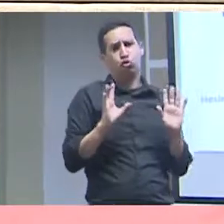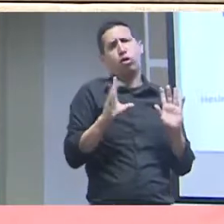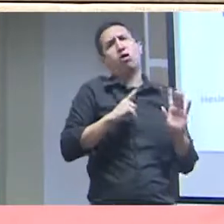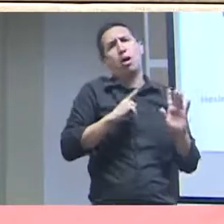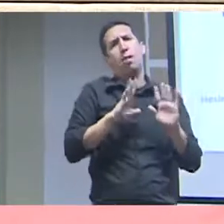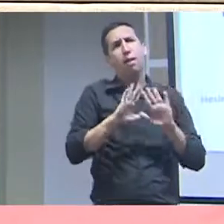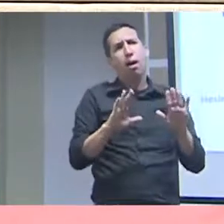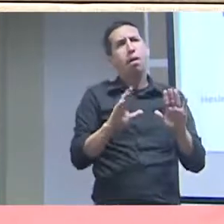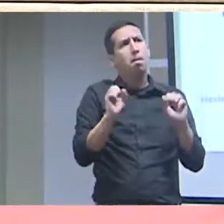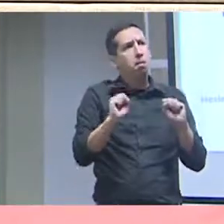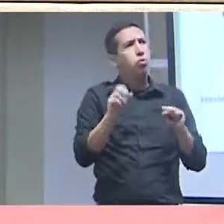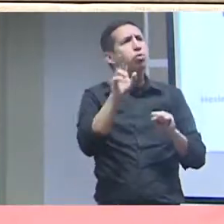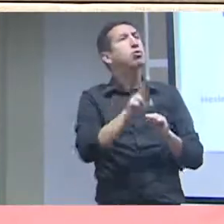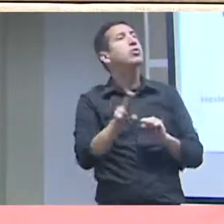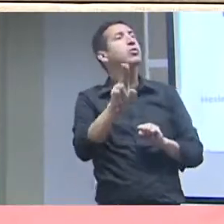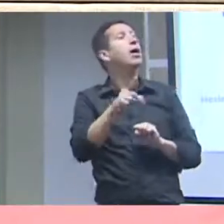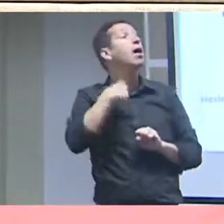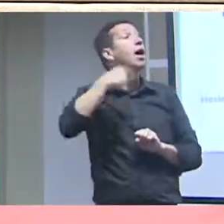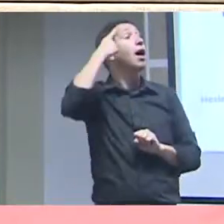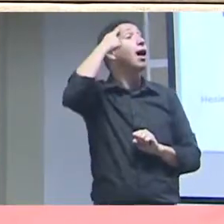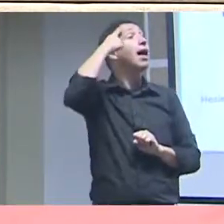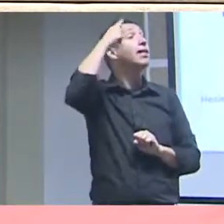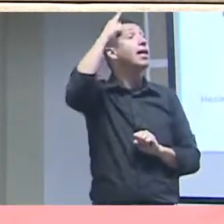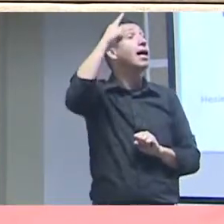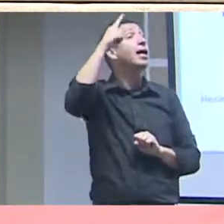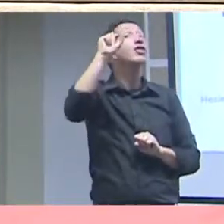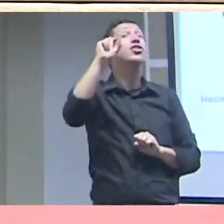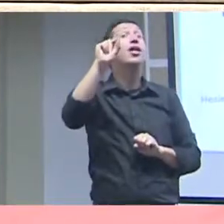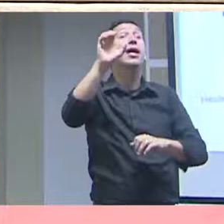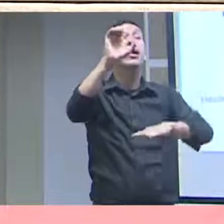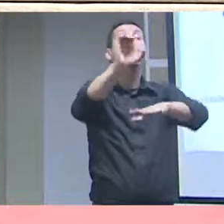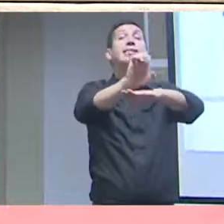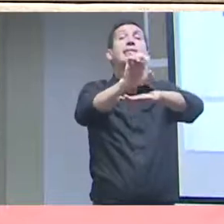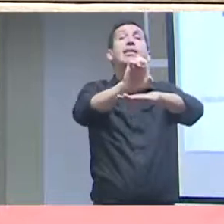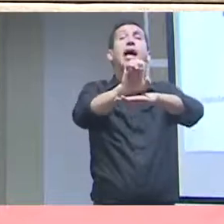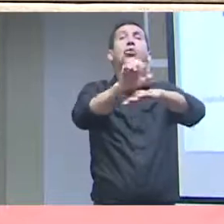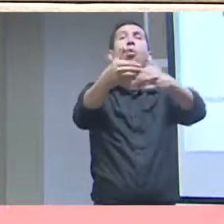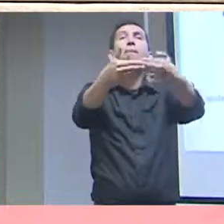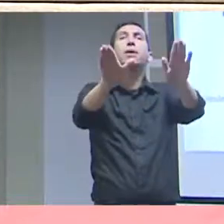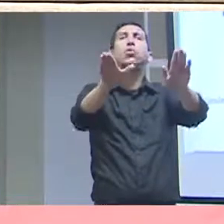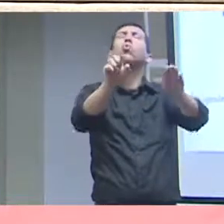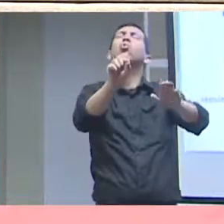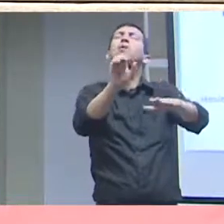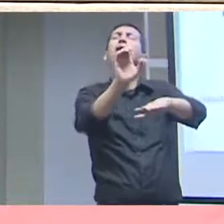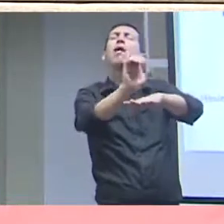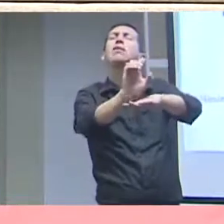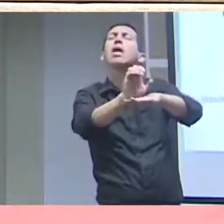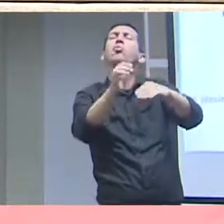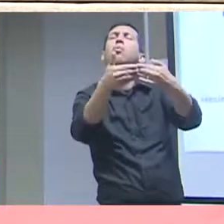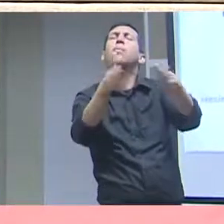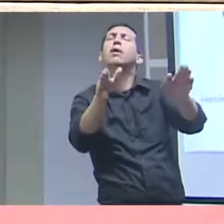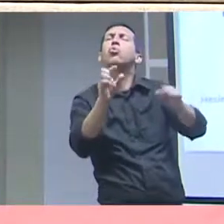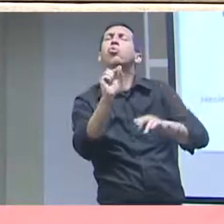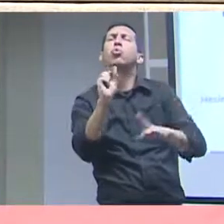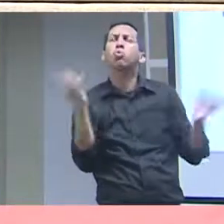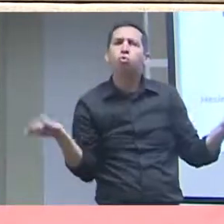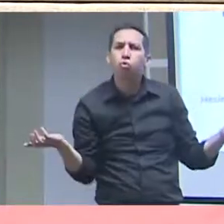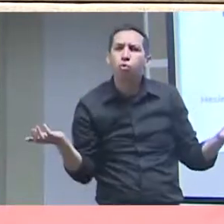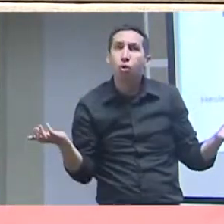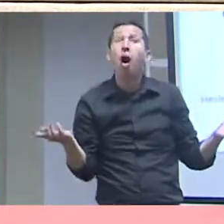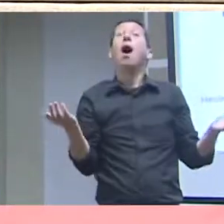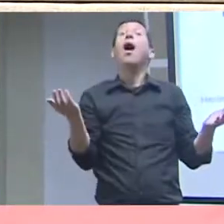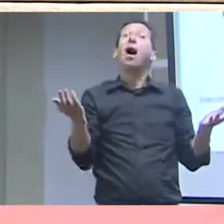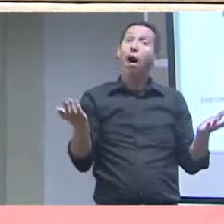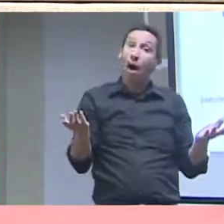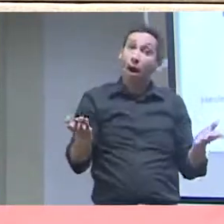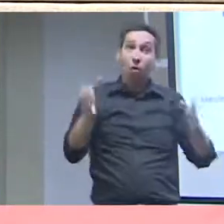é que a gente passe a utilizar, em alguns casos, a ideia de Estado aberto. Por quê? Porque Estado aberto, a gente vai partir